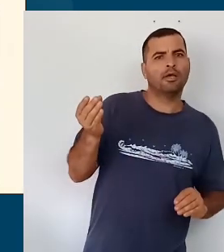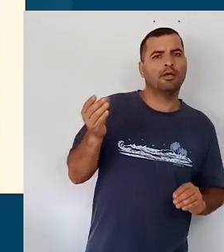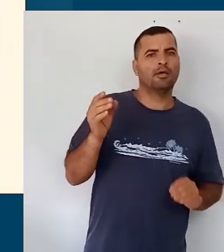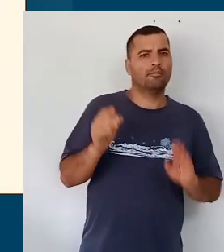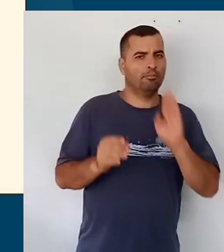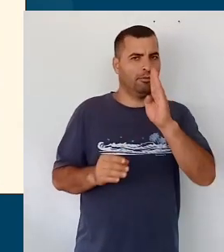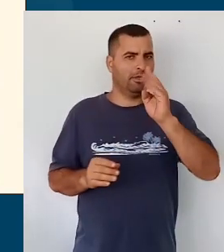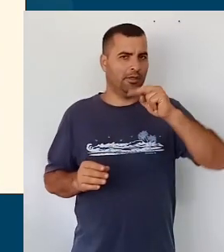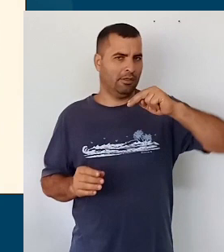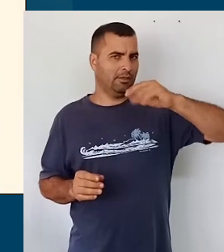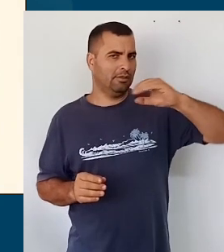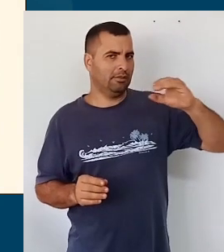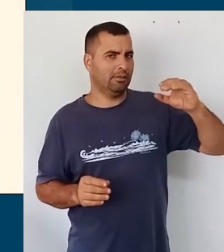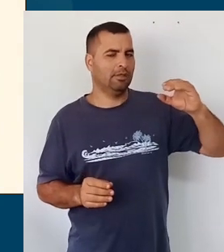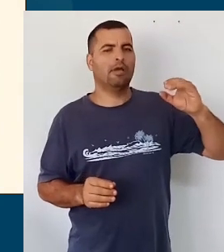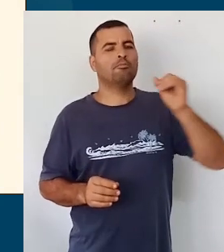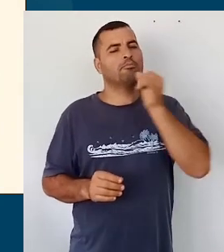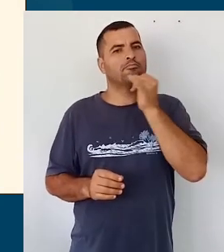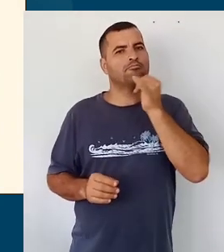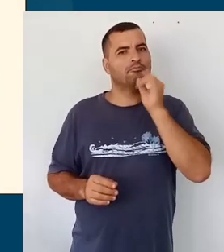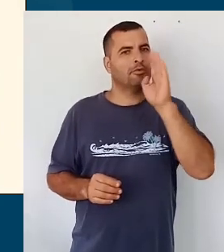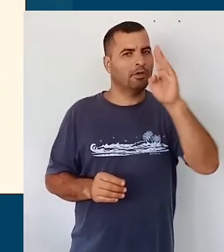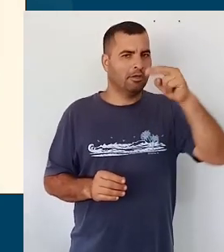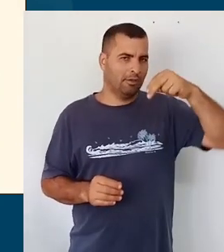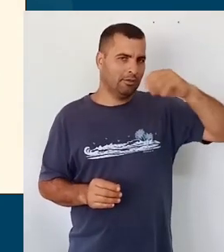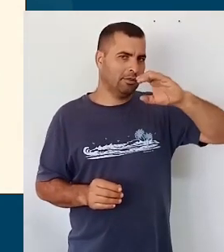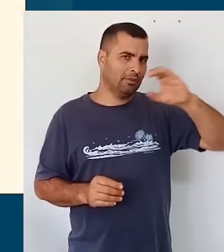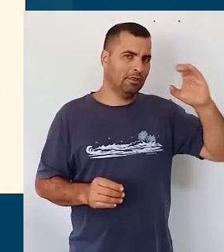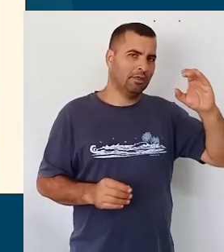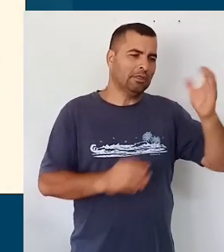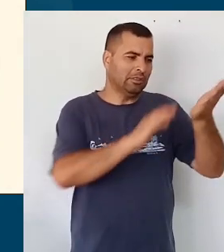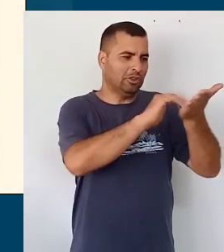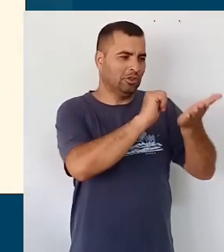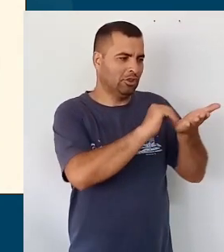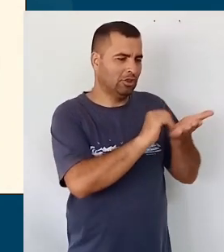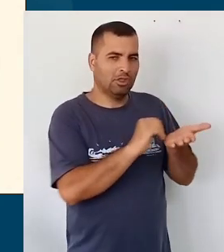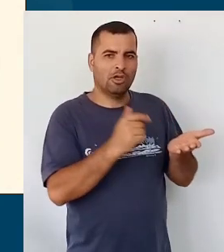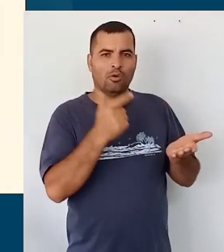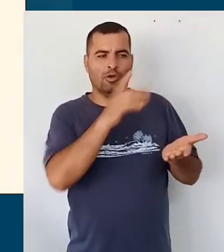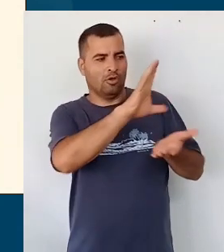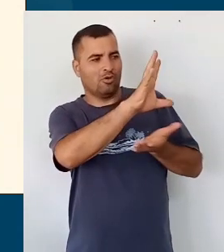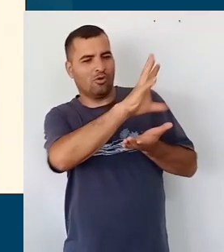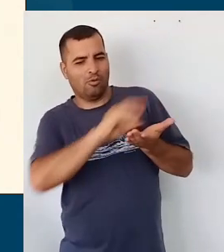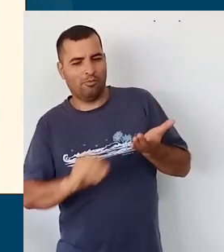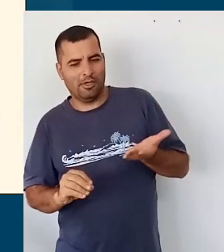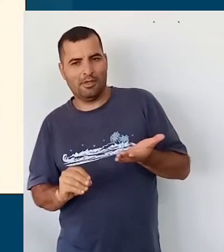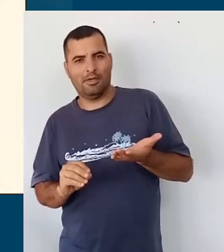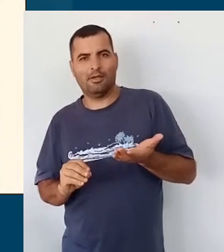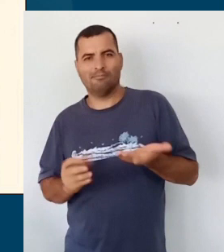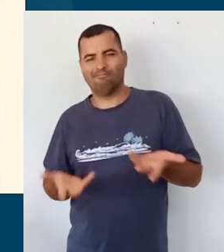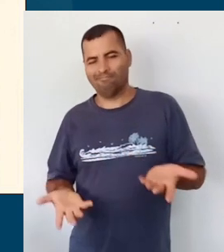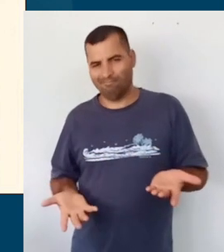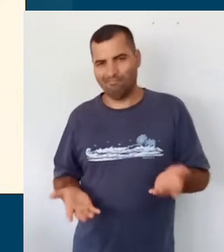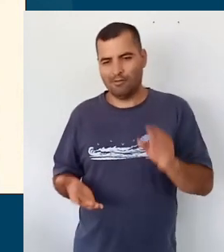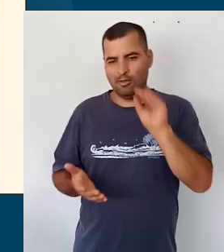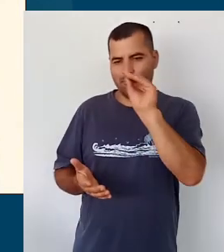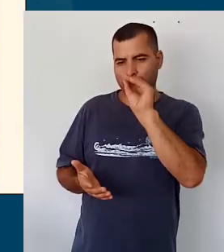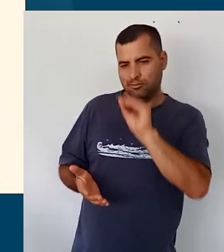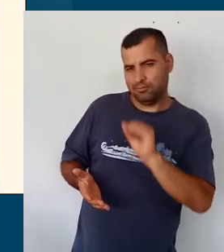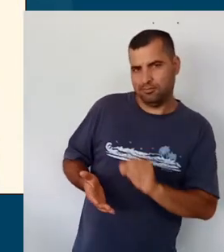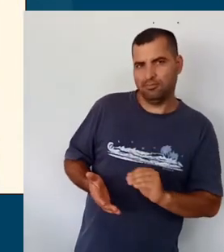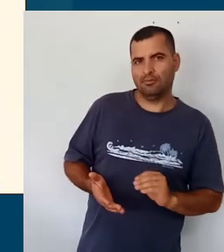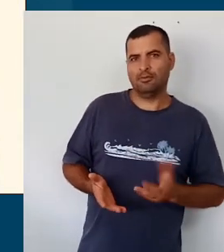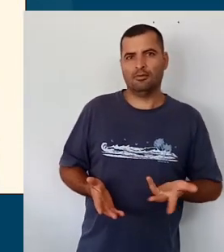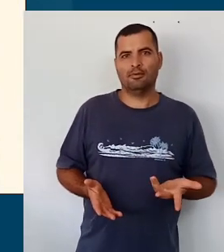Isso quer dizer o seguinte, eu pego lá, tiro as coisas da BNCC e copio num outro documento, boto ali, muitas vezes,